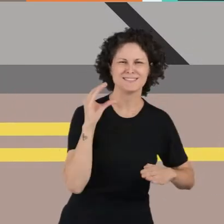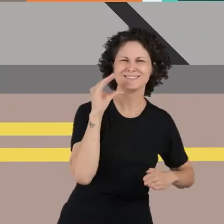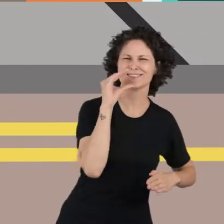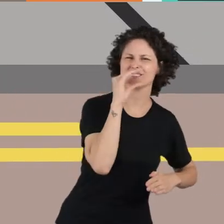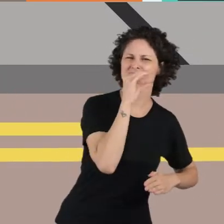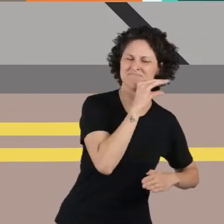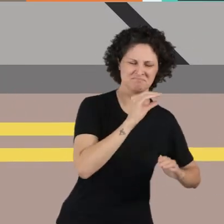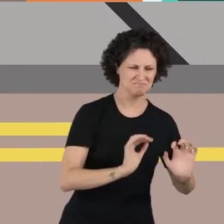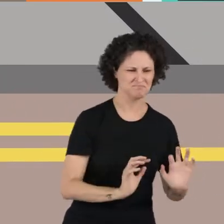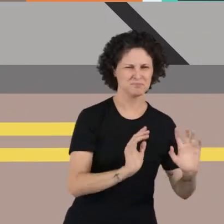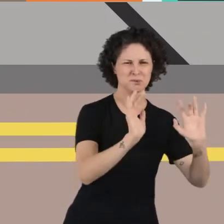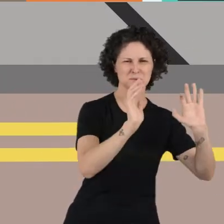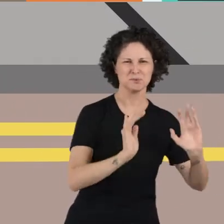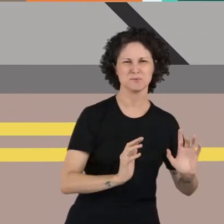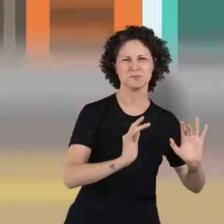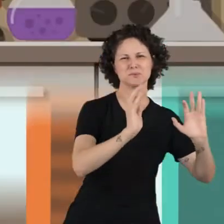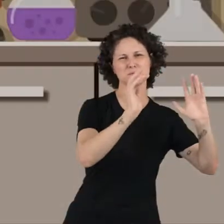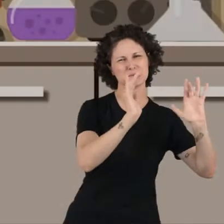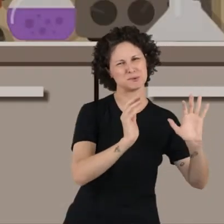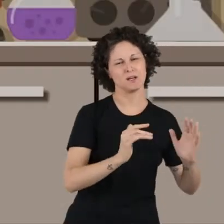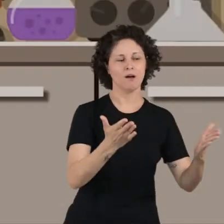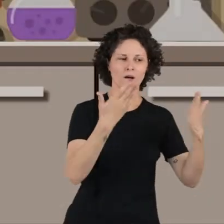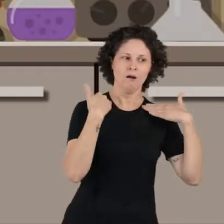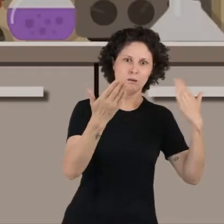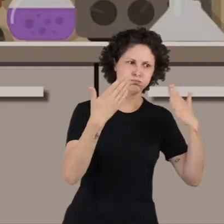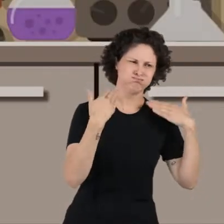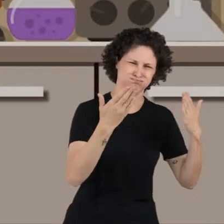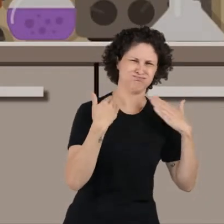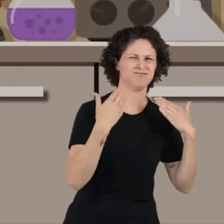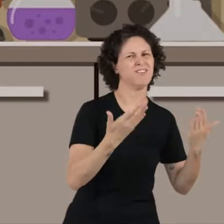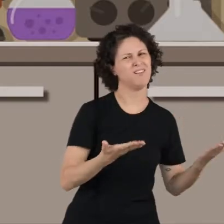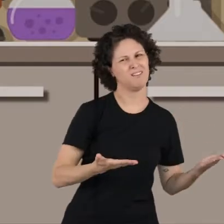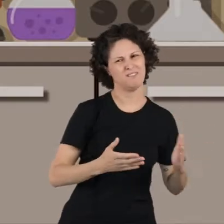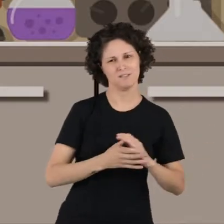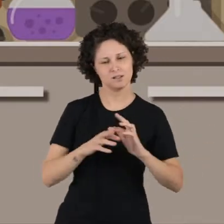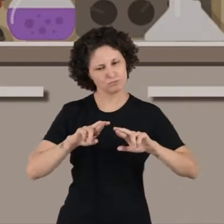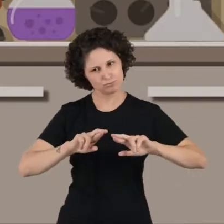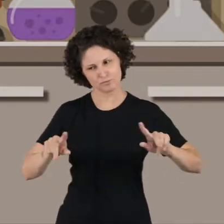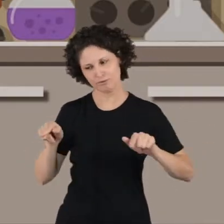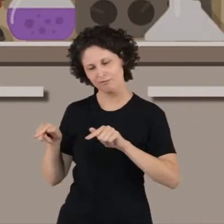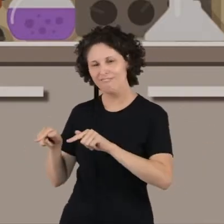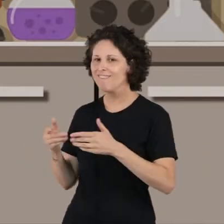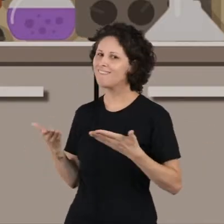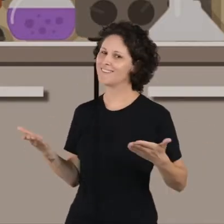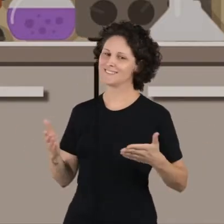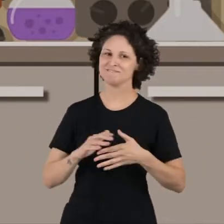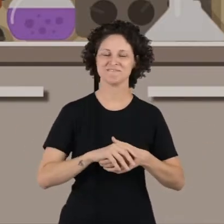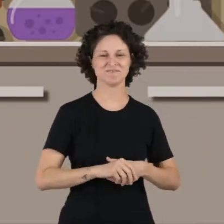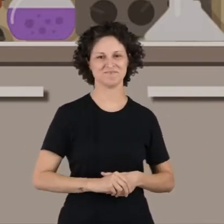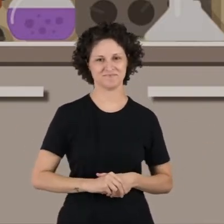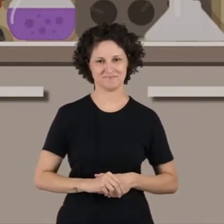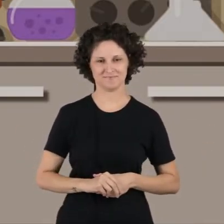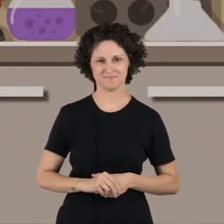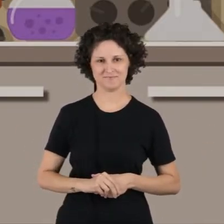do sol aquecem o asfalto e é quase impossível ficar em lugares assim durante muito tempo. Agora, observe essa árvore.